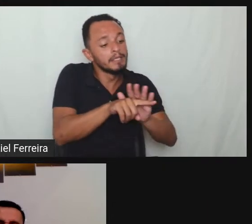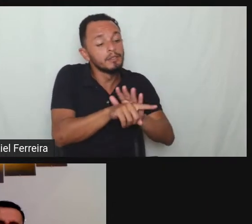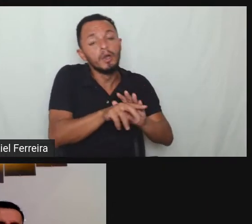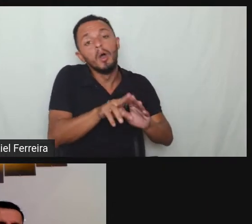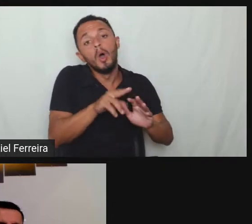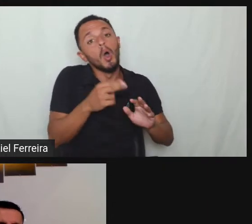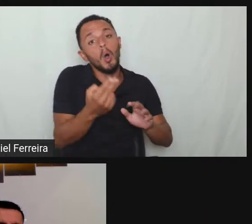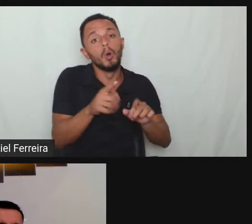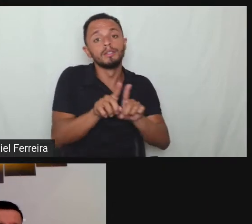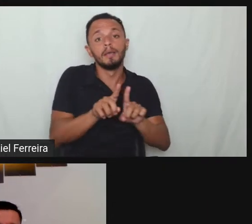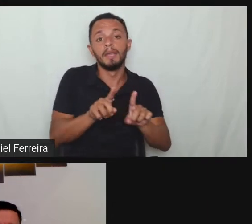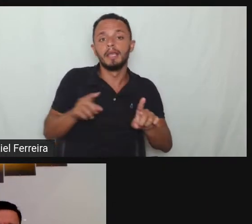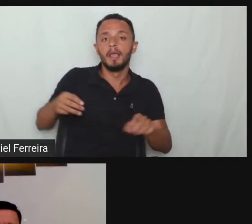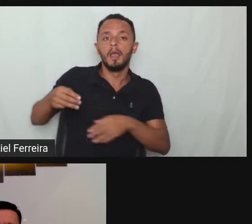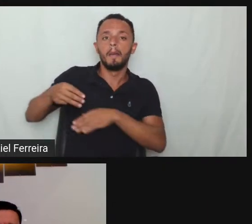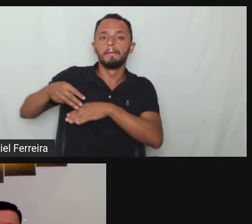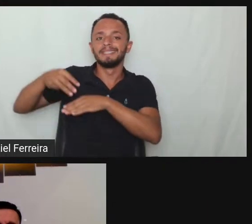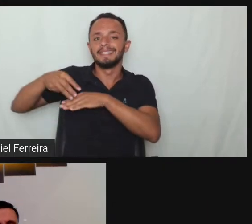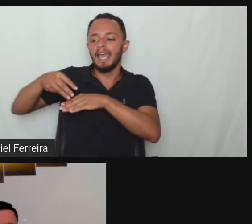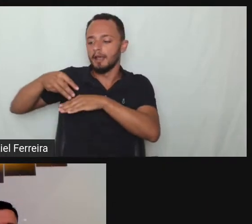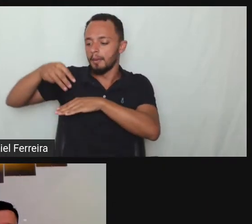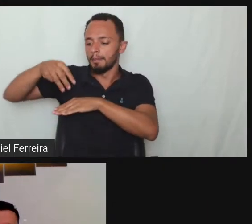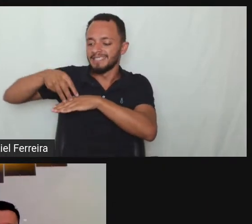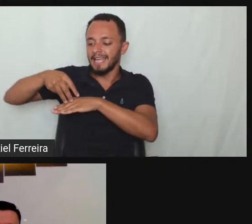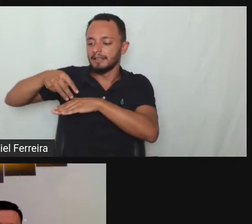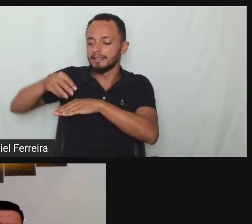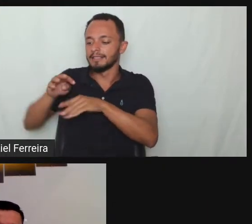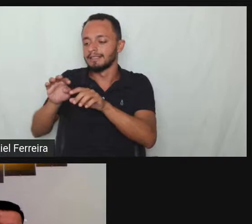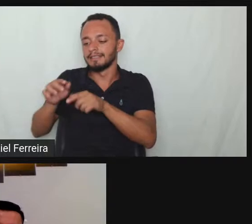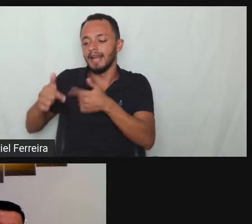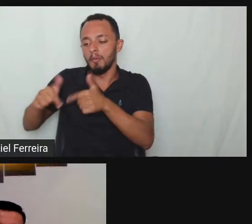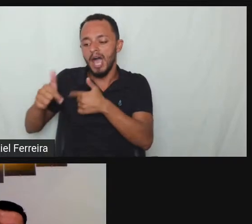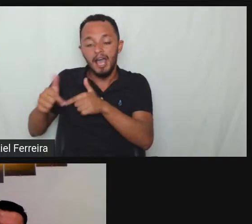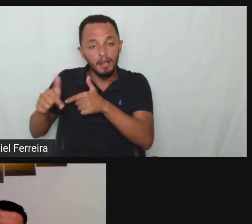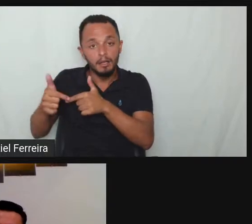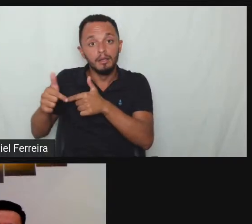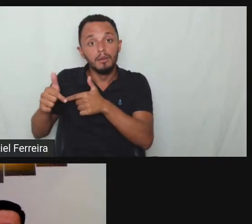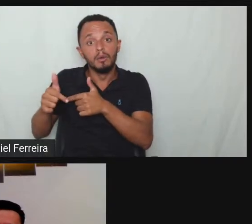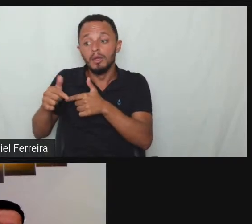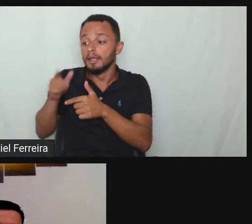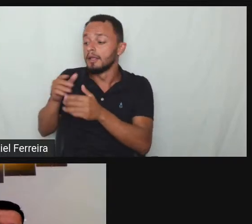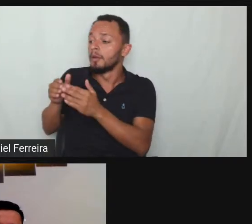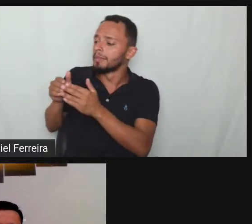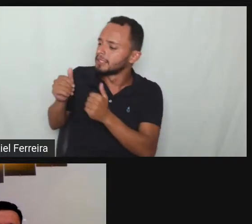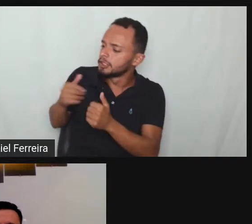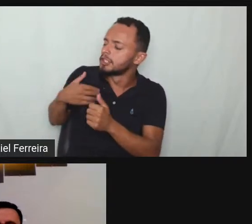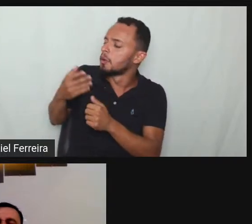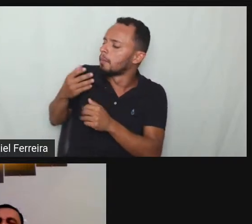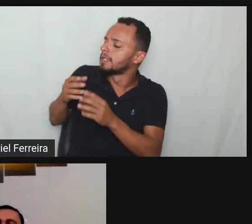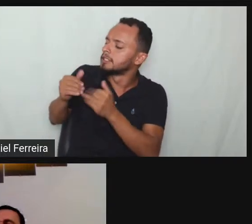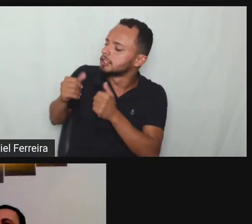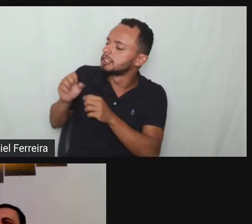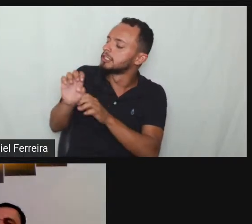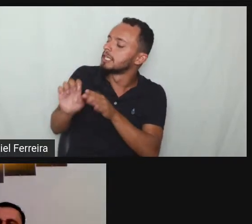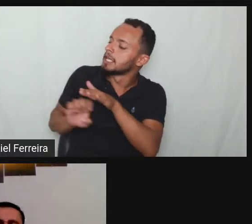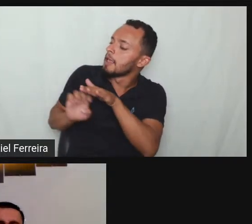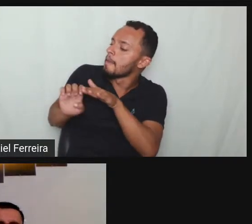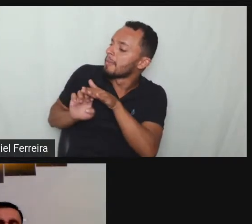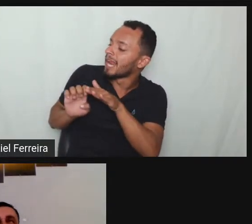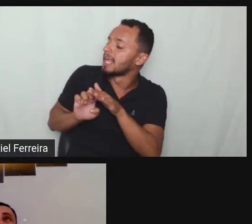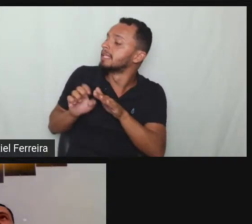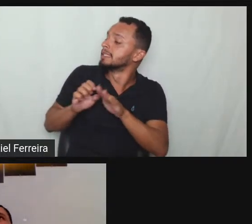uma cópia desse documento da empresa ele não é ele é público ele é disponível problema que hoje a